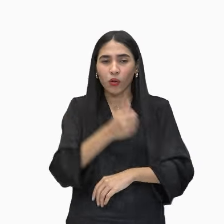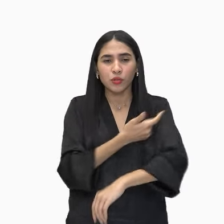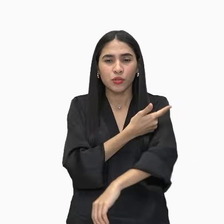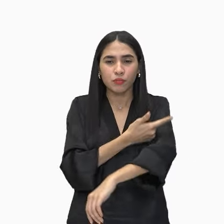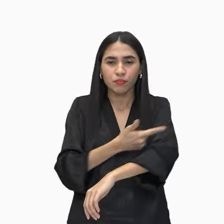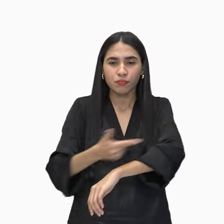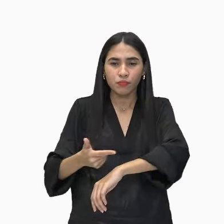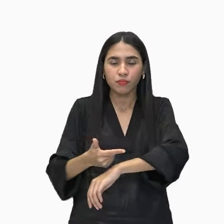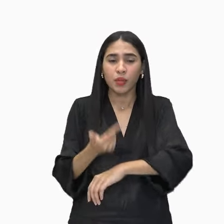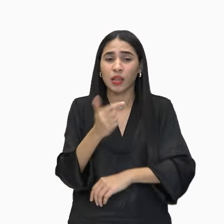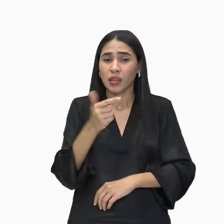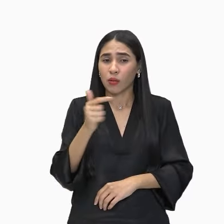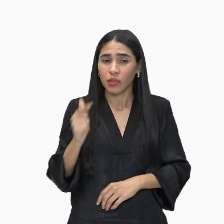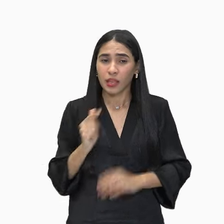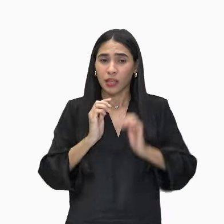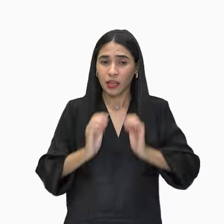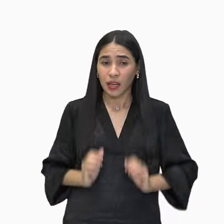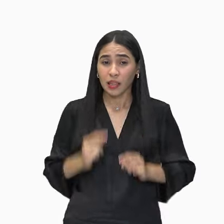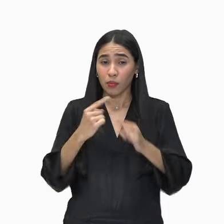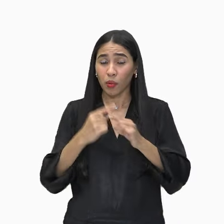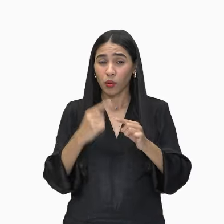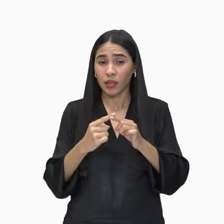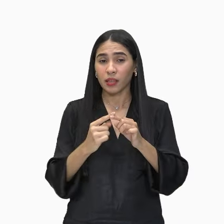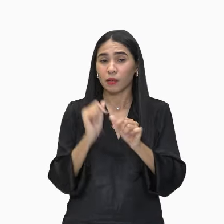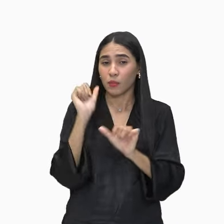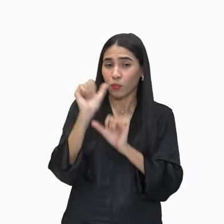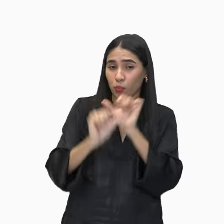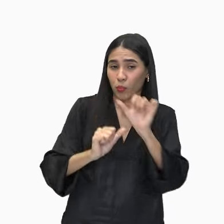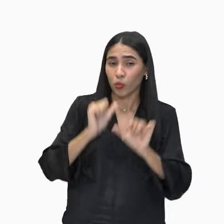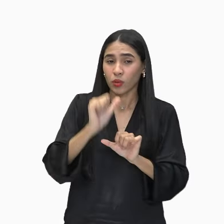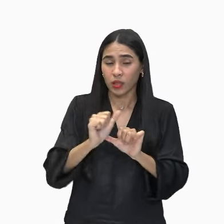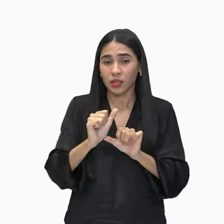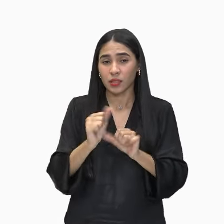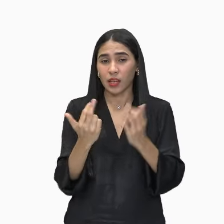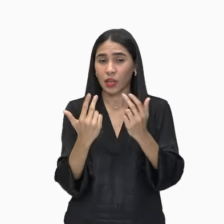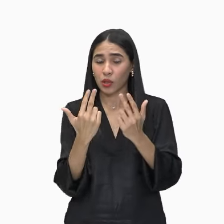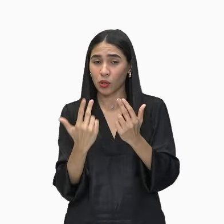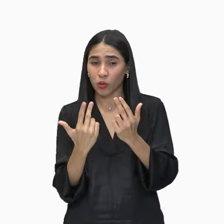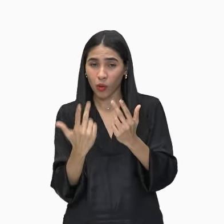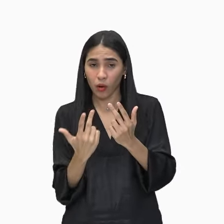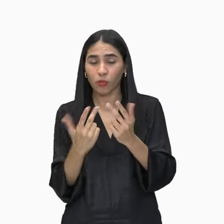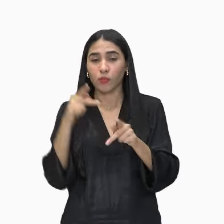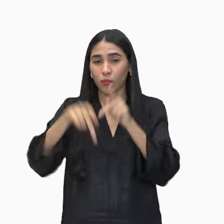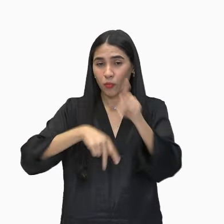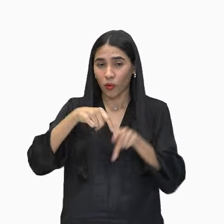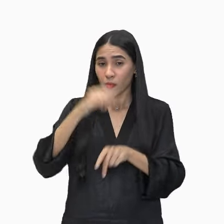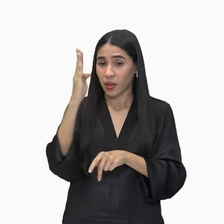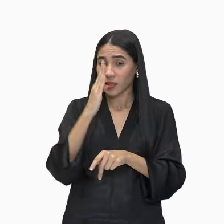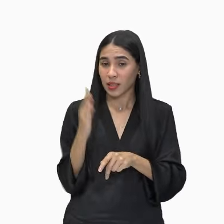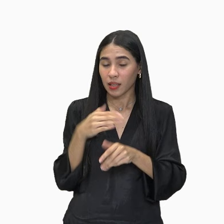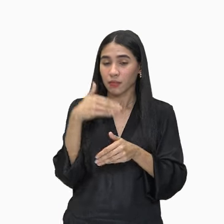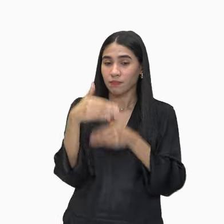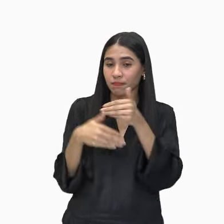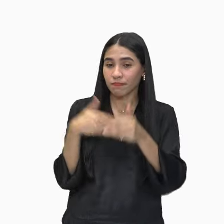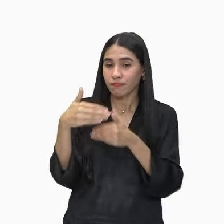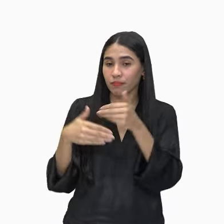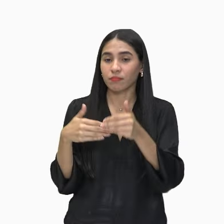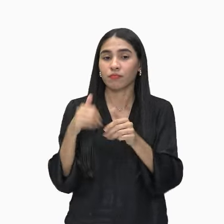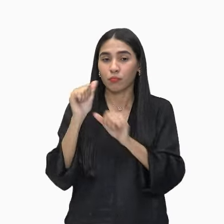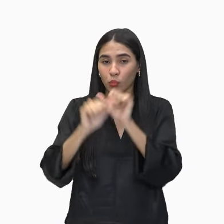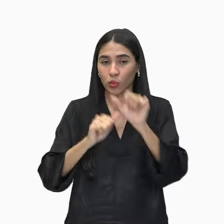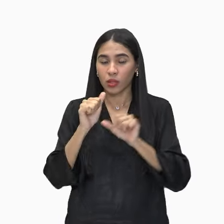está em constante transformação. Assim como o povo brasileiro, que foi se formando de maneira de transformação